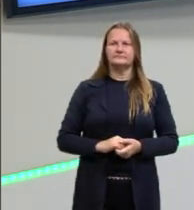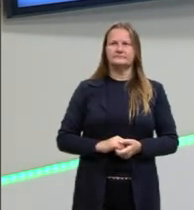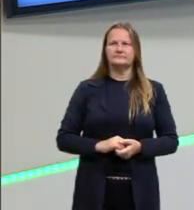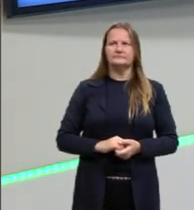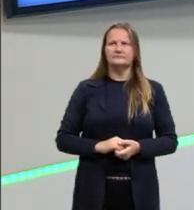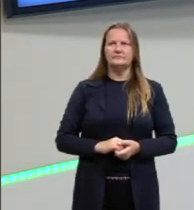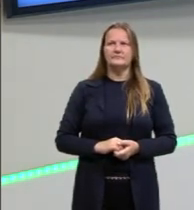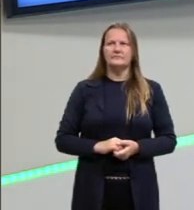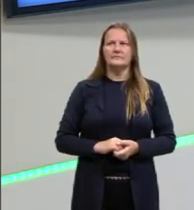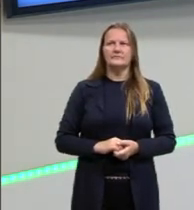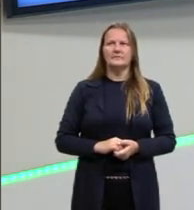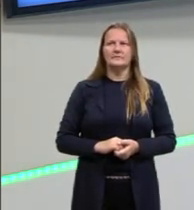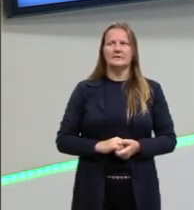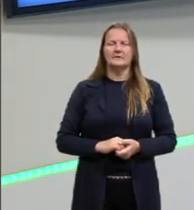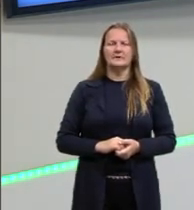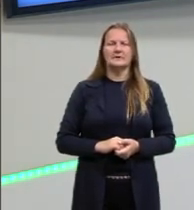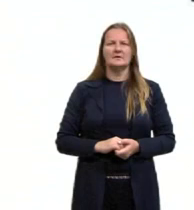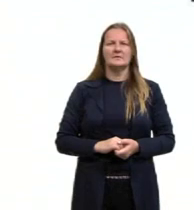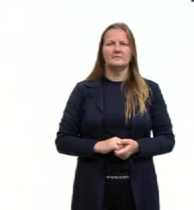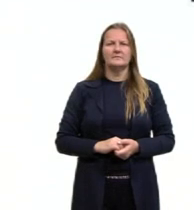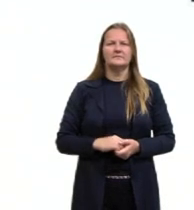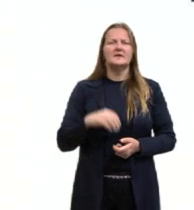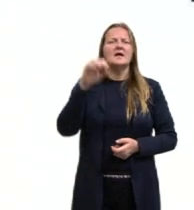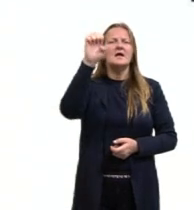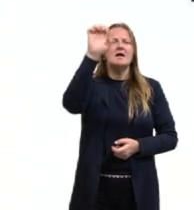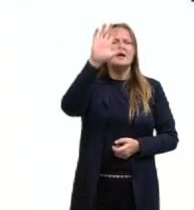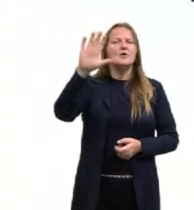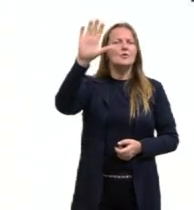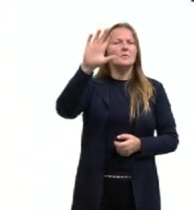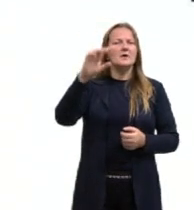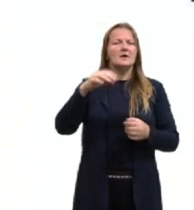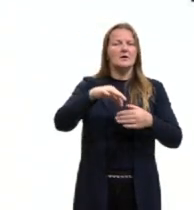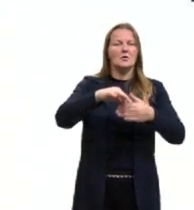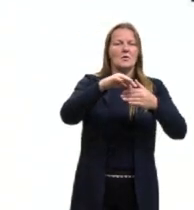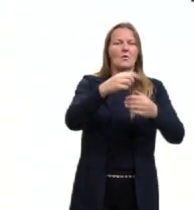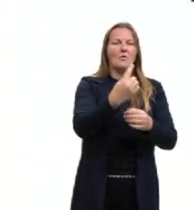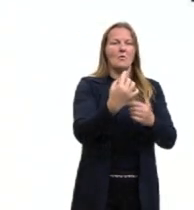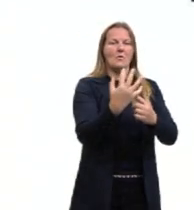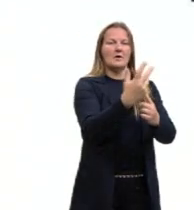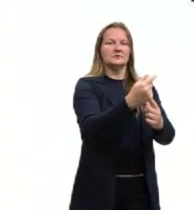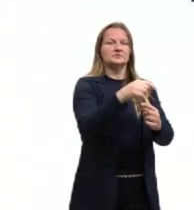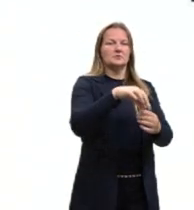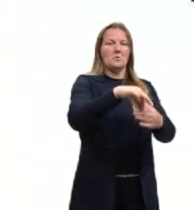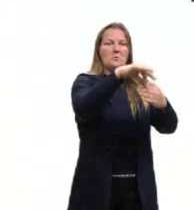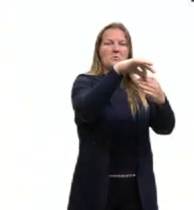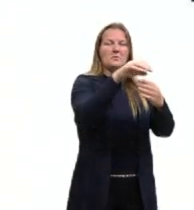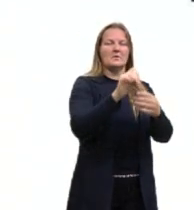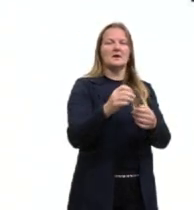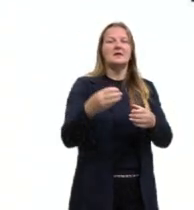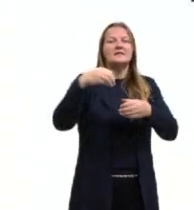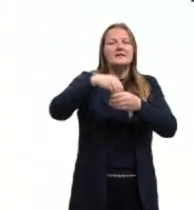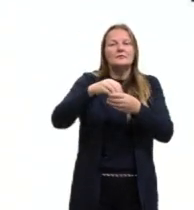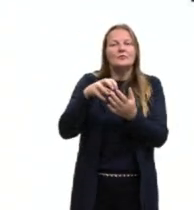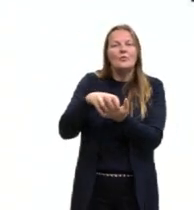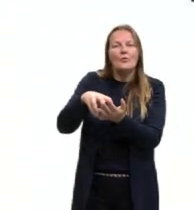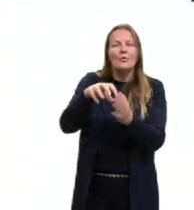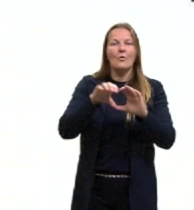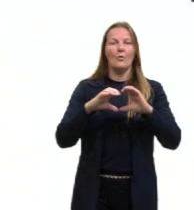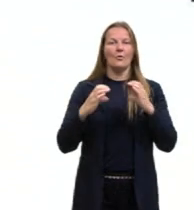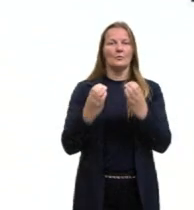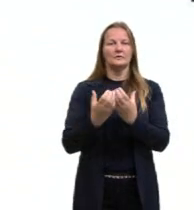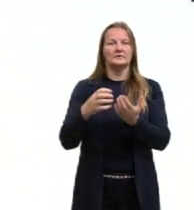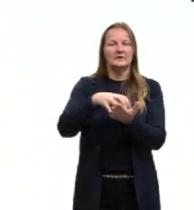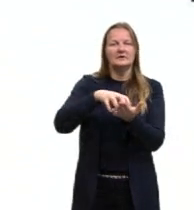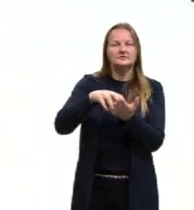cultura europeia que destaca, né? Um artista, dentro, né? Da